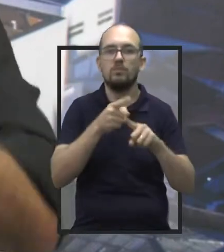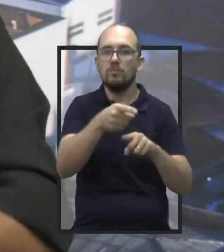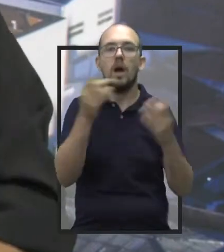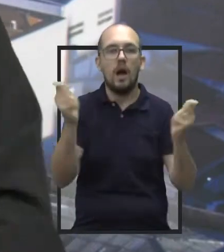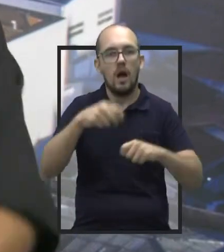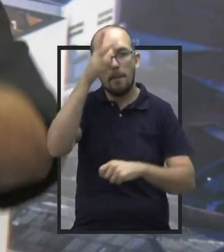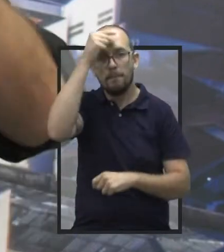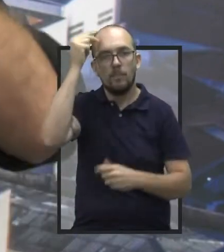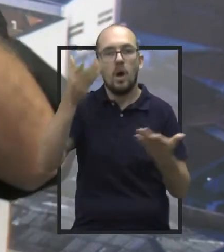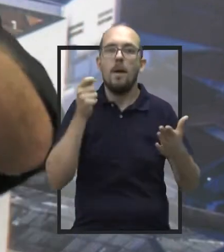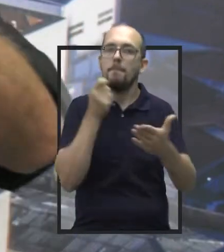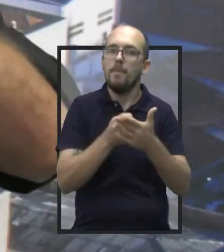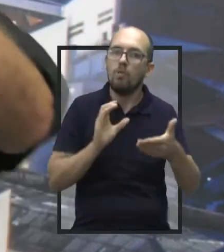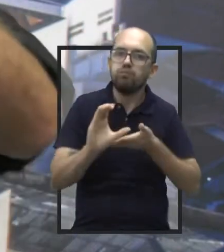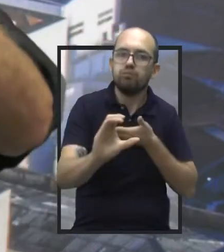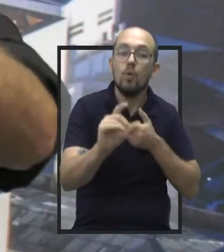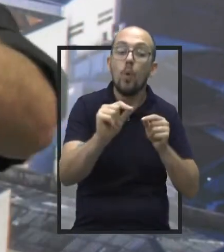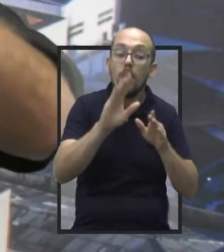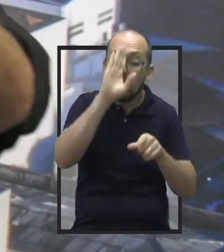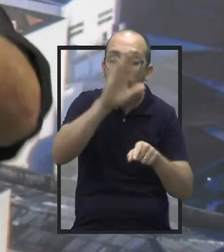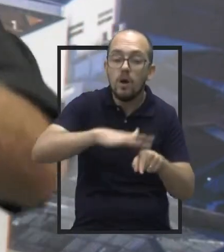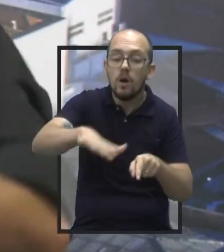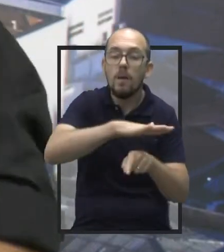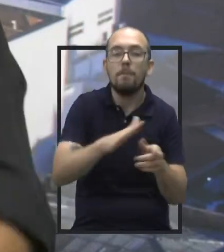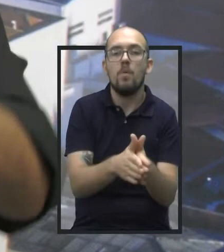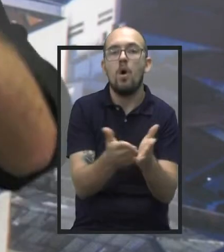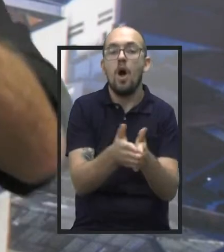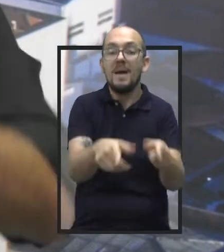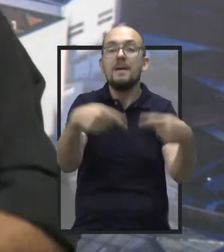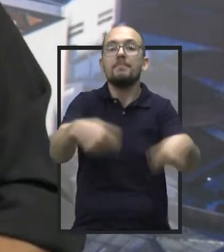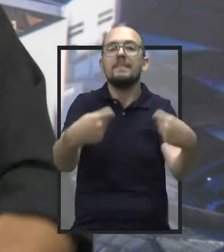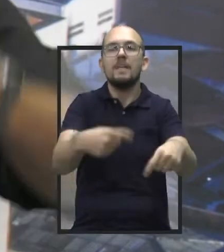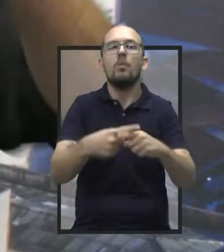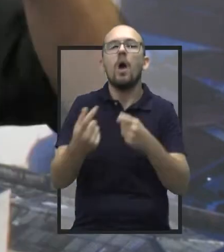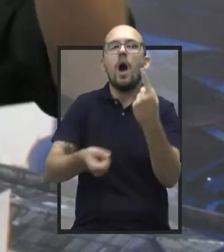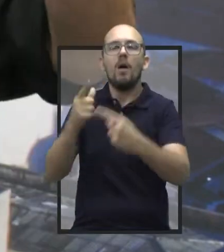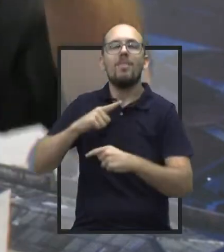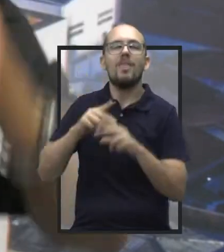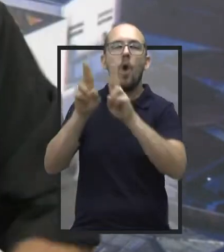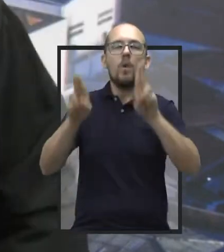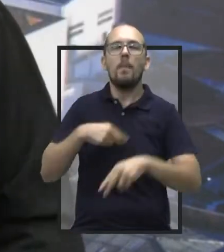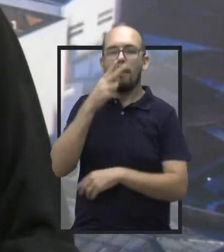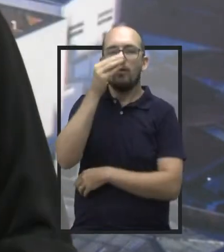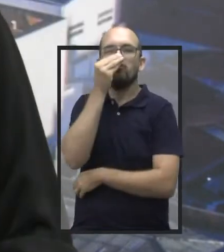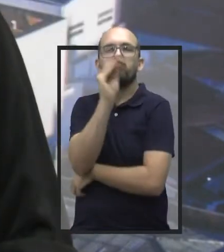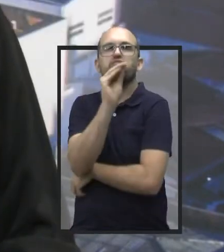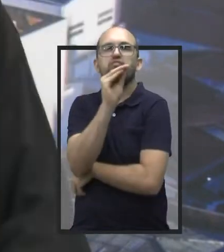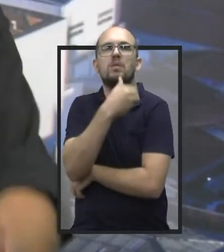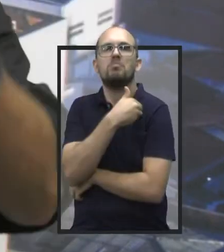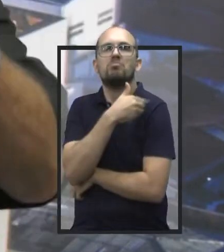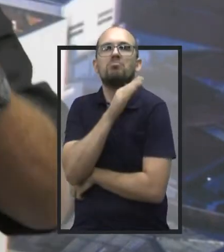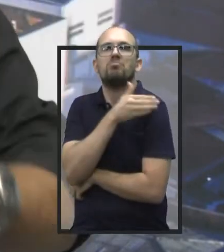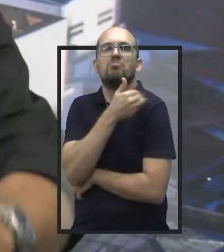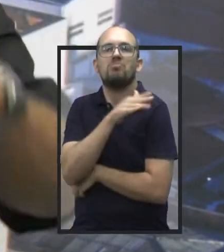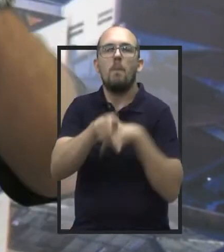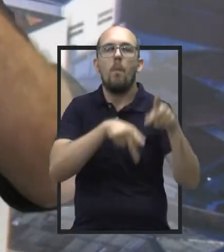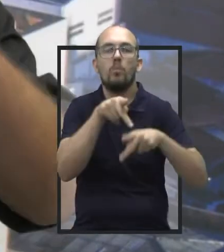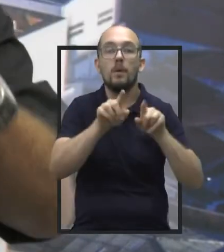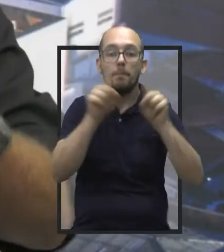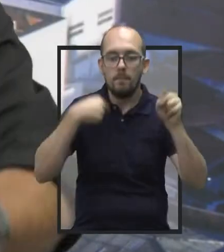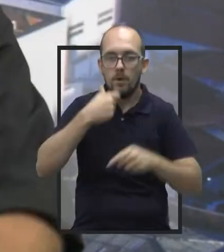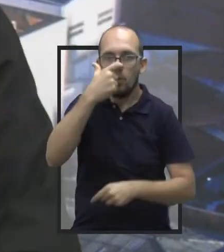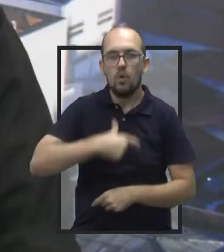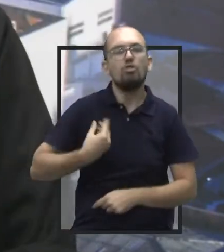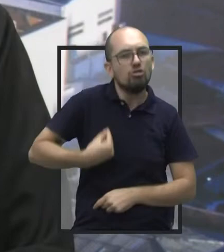ser aplicado em cirurgias, na classe carente, na classe que precisa. Porque quem tem ONU em média está se lixando com população, certo? E o vereador está aqui, digo